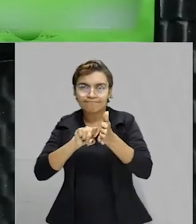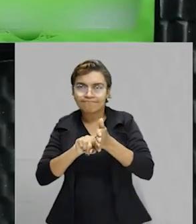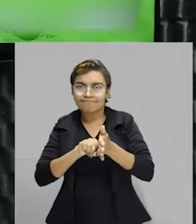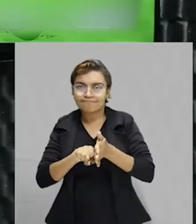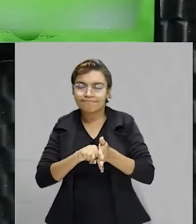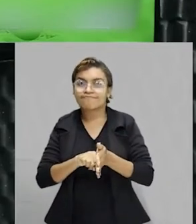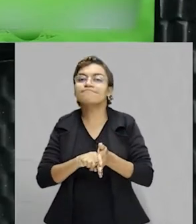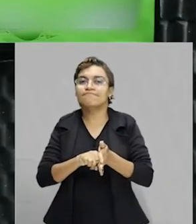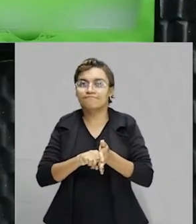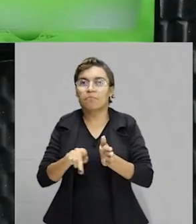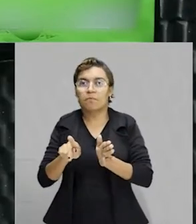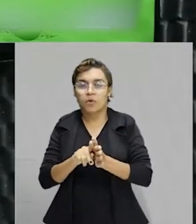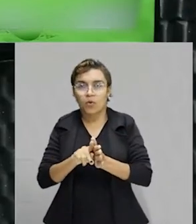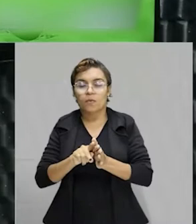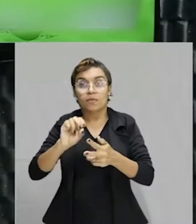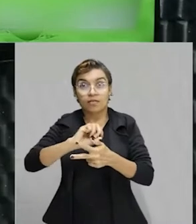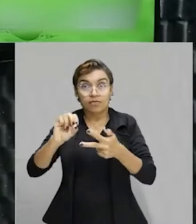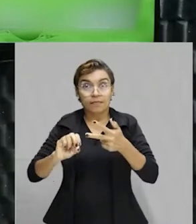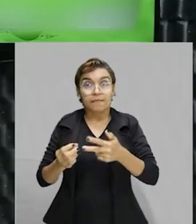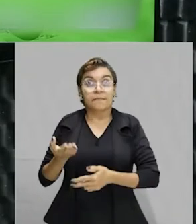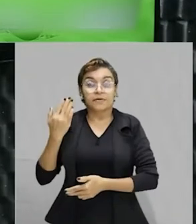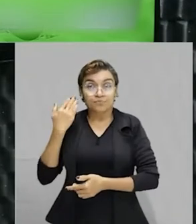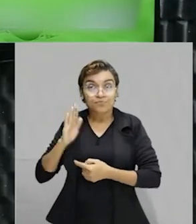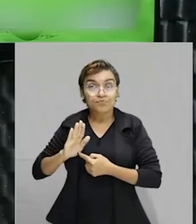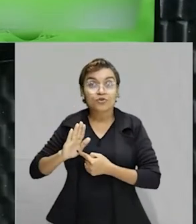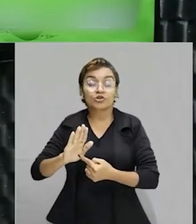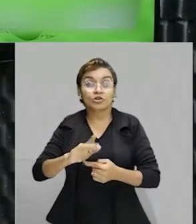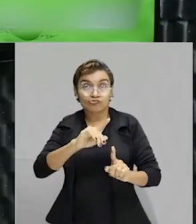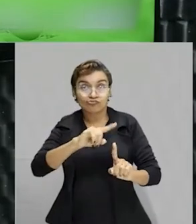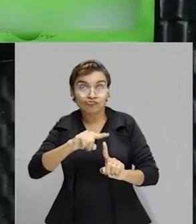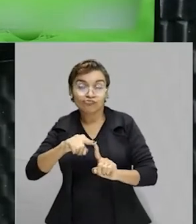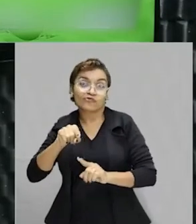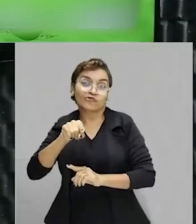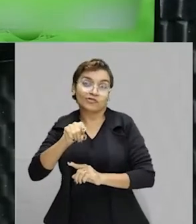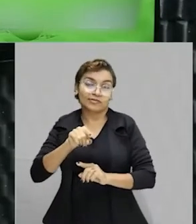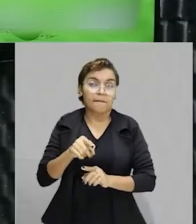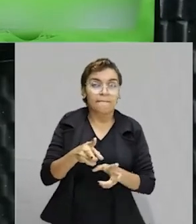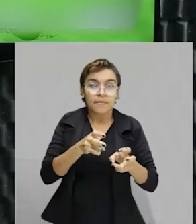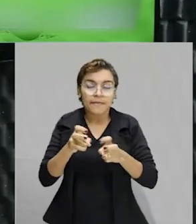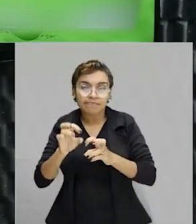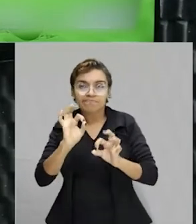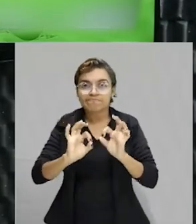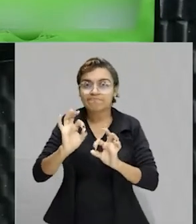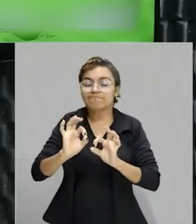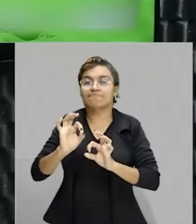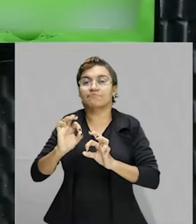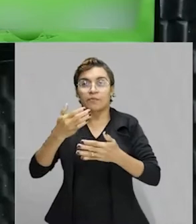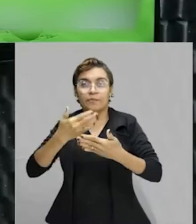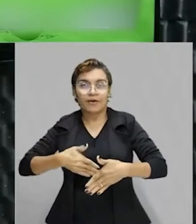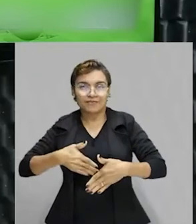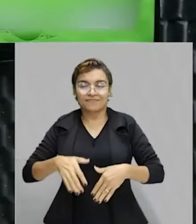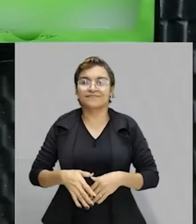próprias de exames anteriores e tudo mais, questões no estilo para tu já ir te organizando e te preparando para essa prova que tu vai fazer.